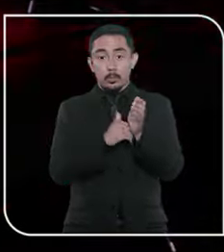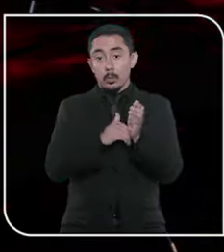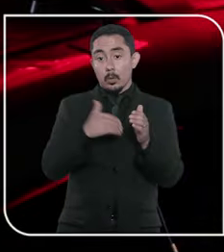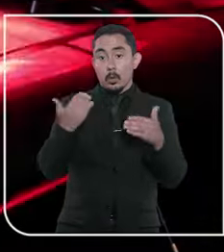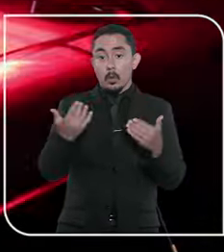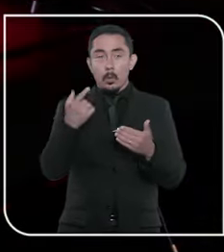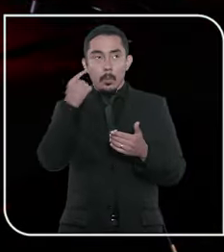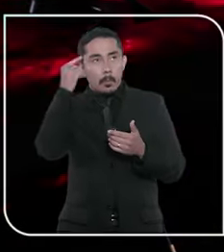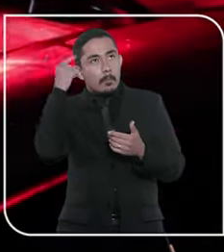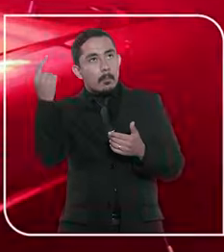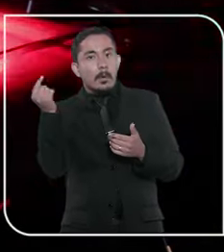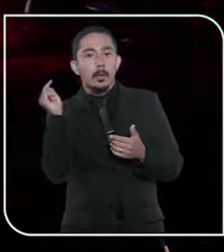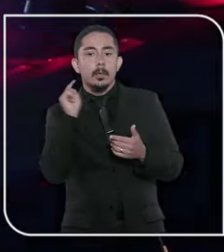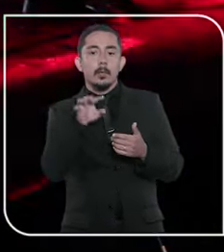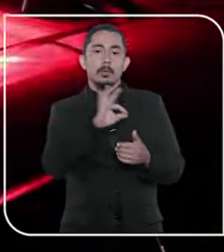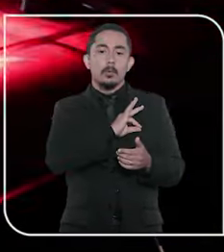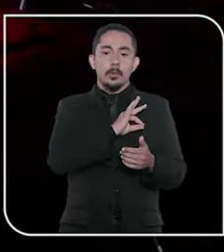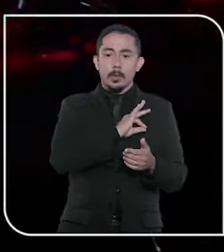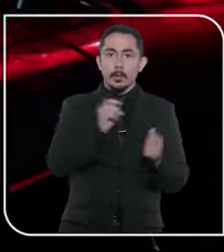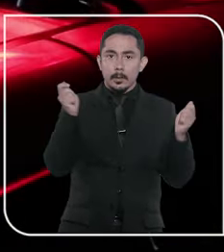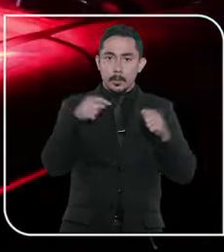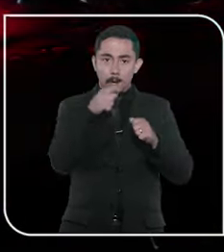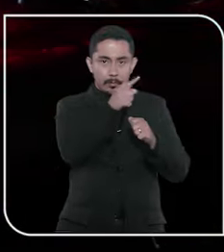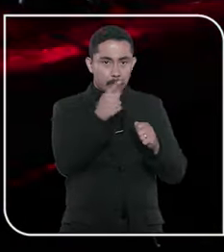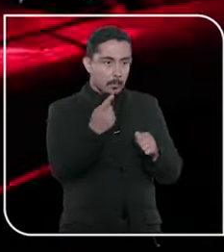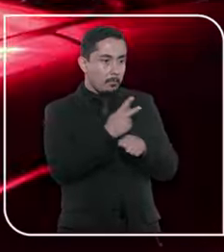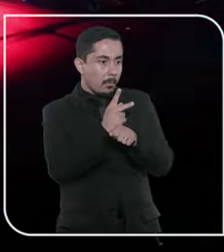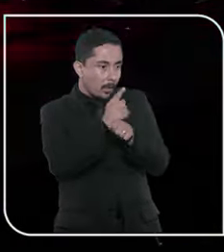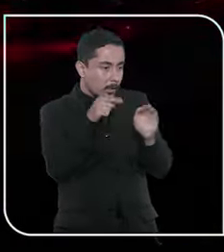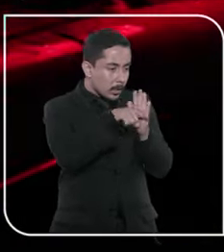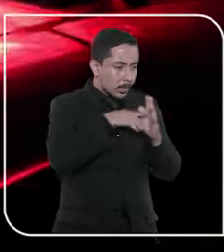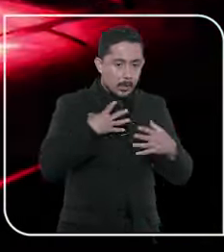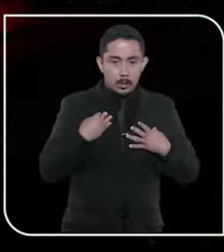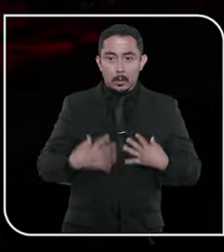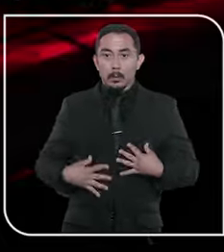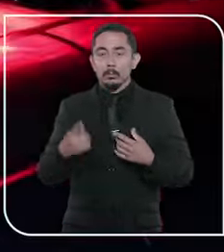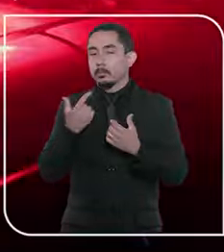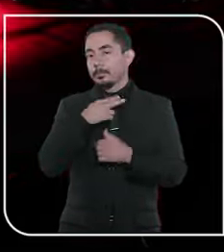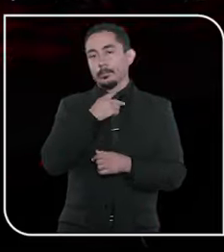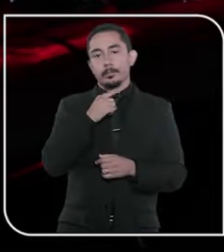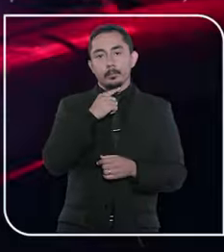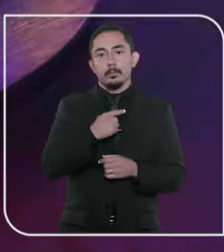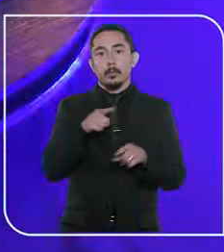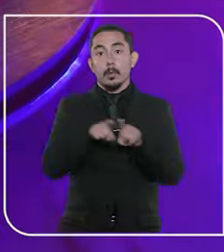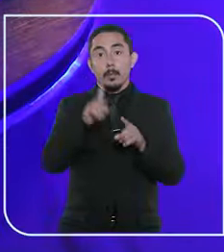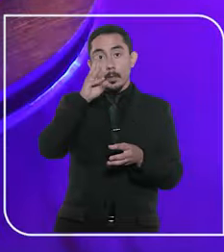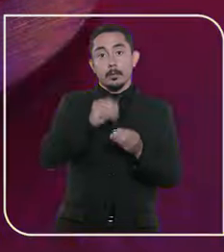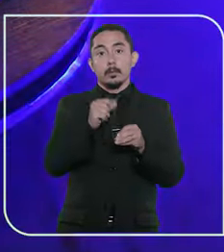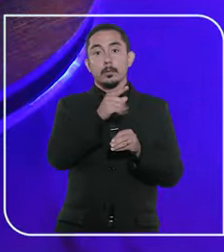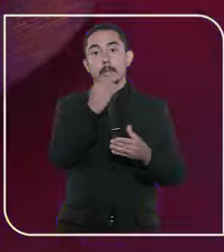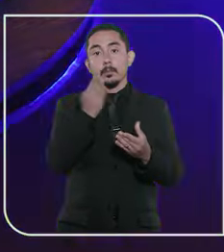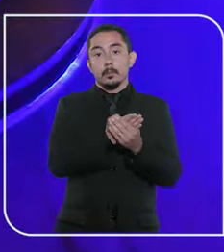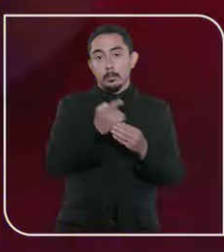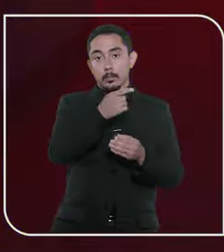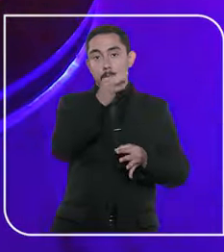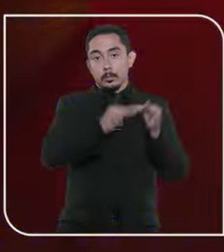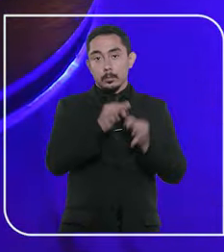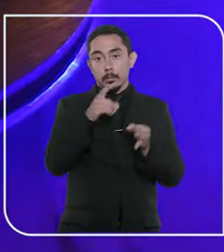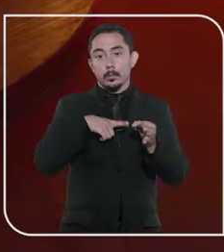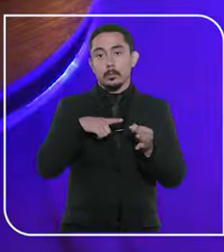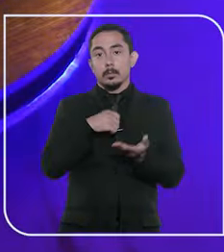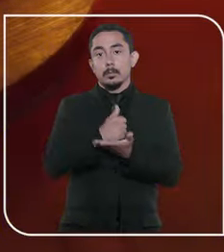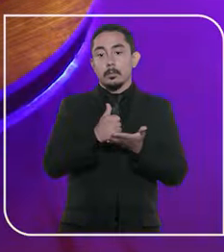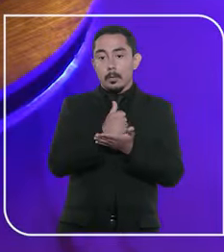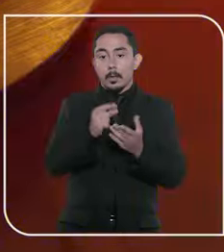baseada apenas na prática policial não bastam para justificar a busca pessoal. Contudo, reconheceu que no